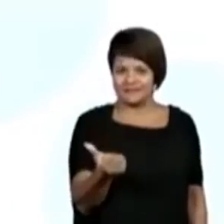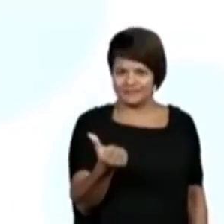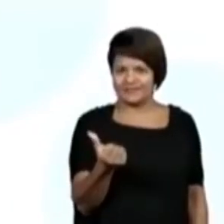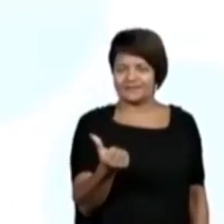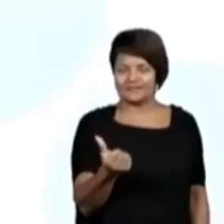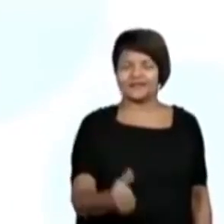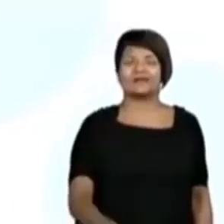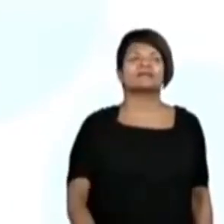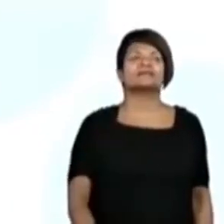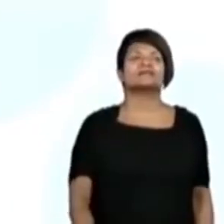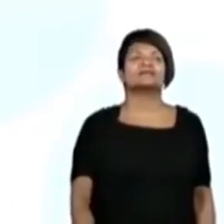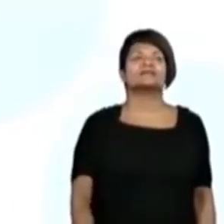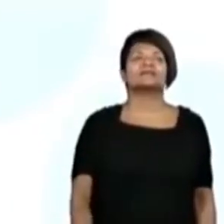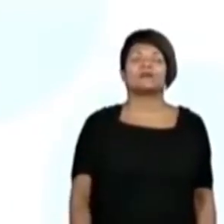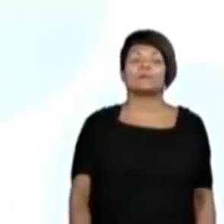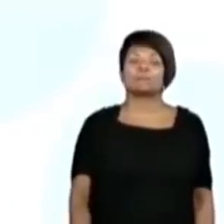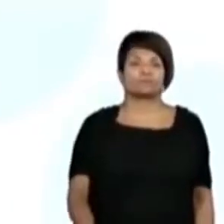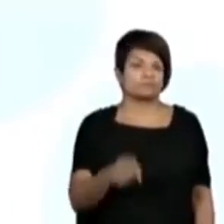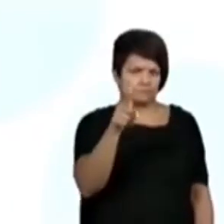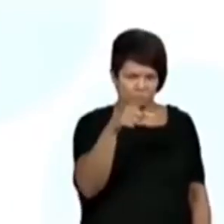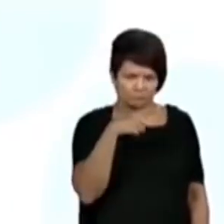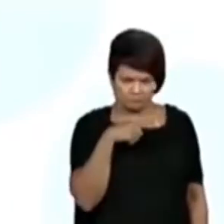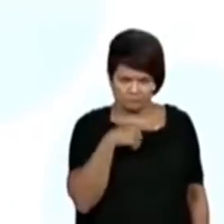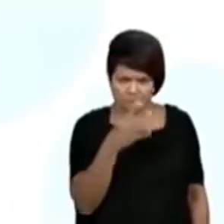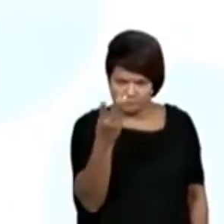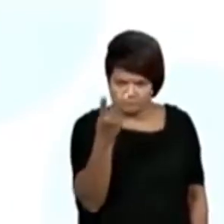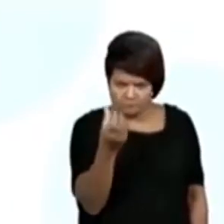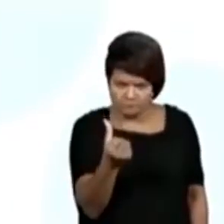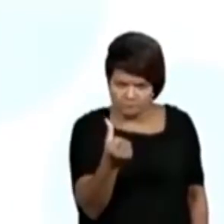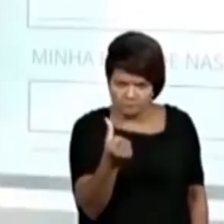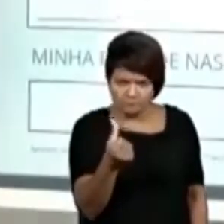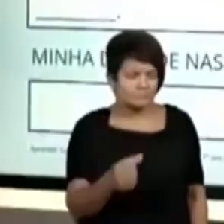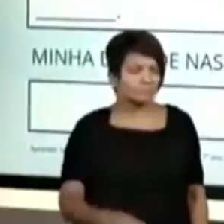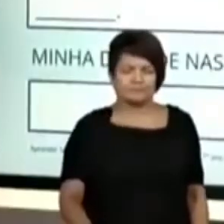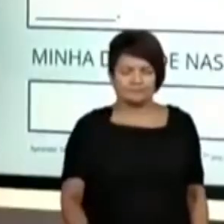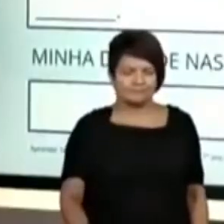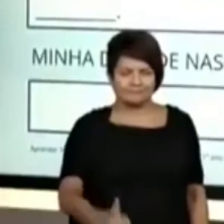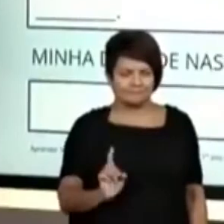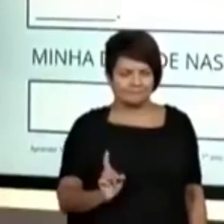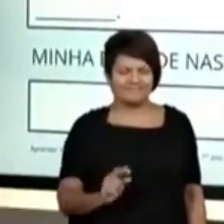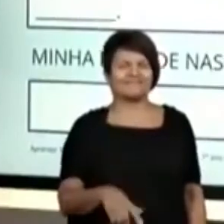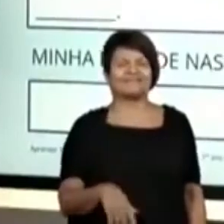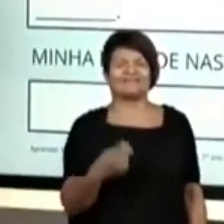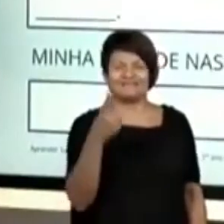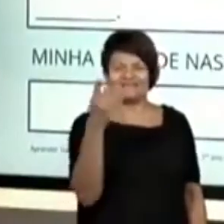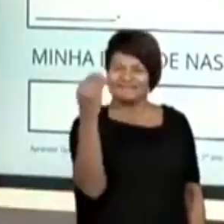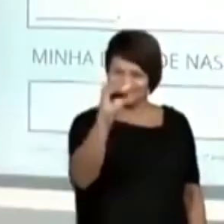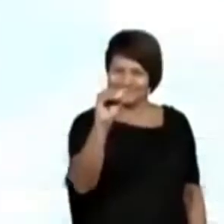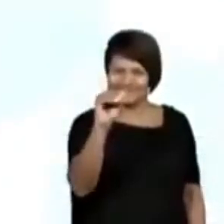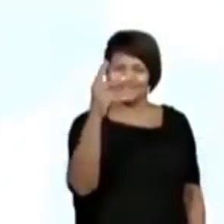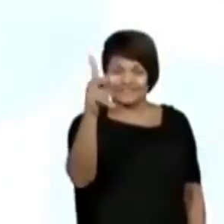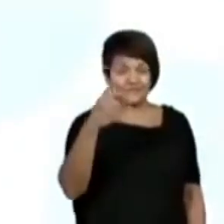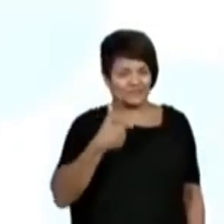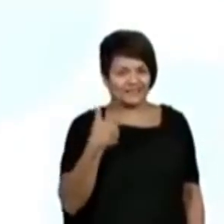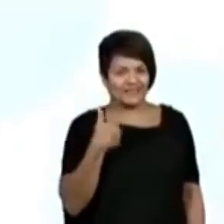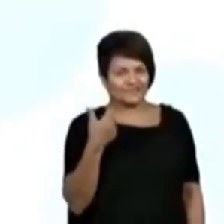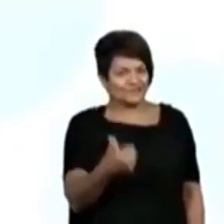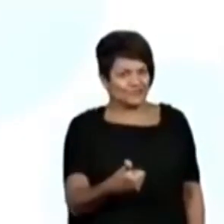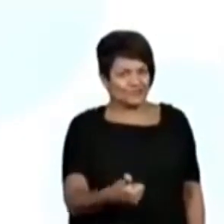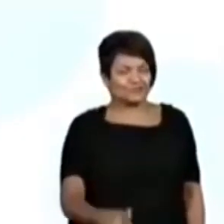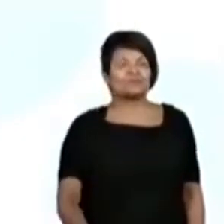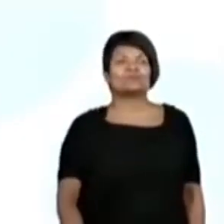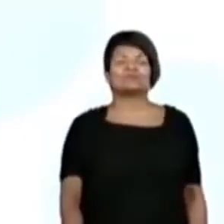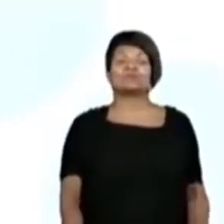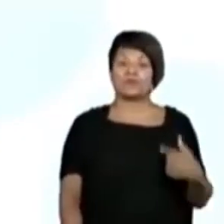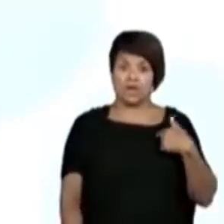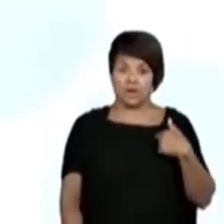36 anos. Vocês não têm 36 anos. Então, coloca a sua idade aí, tá bom? Eu tenho 36